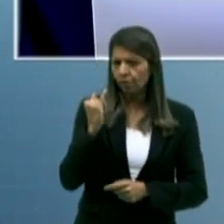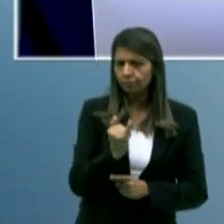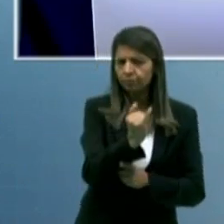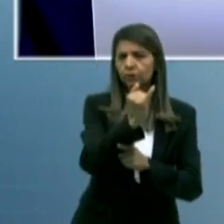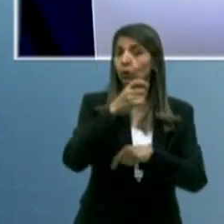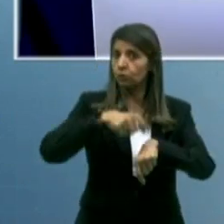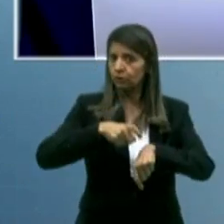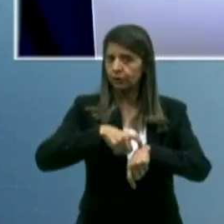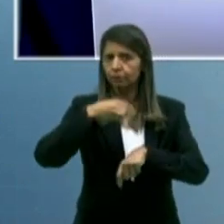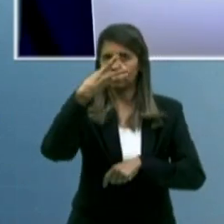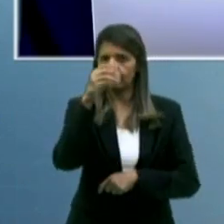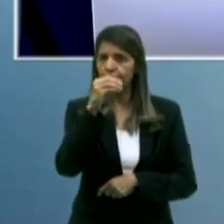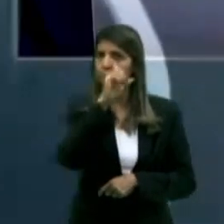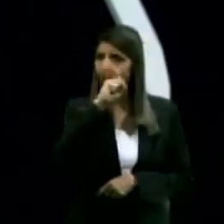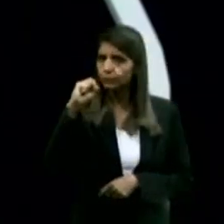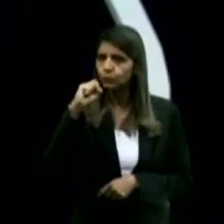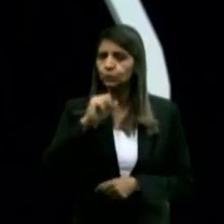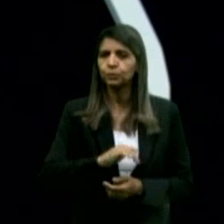30 segundos.